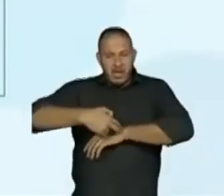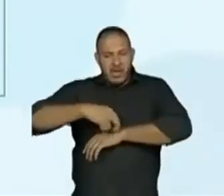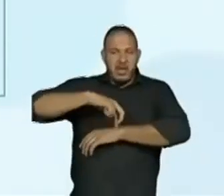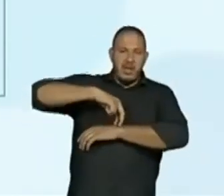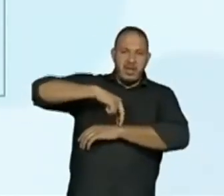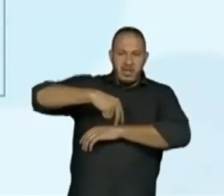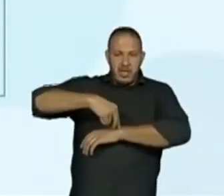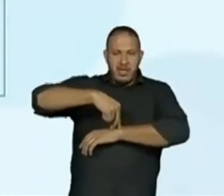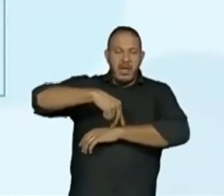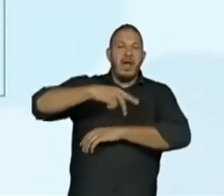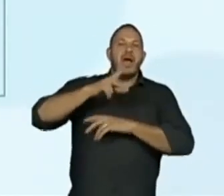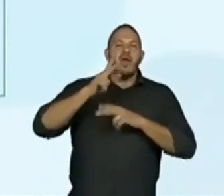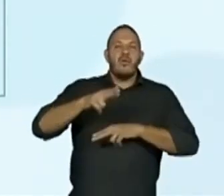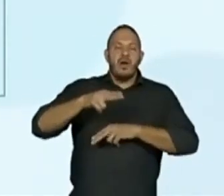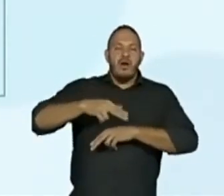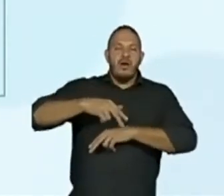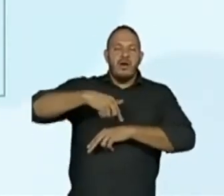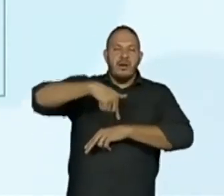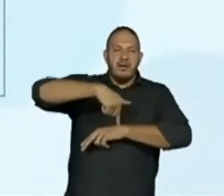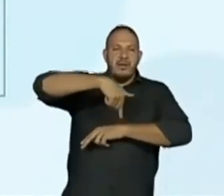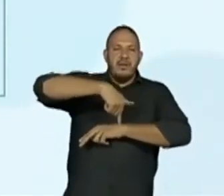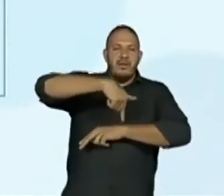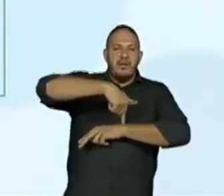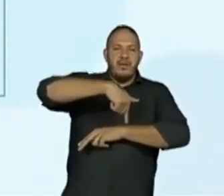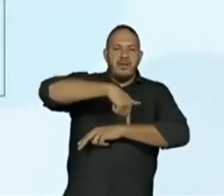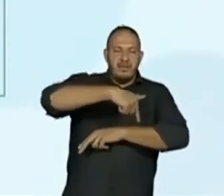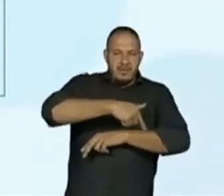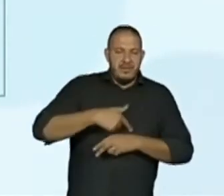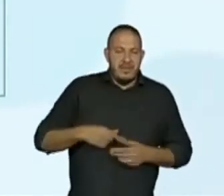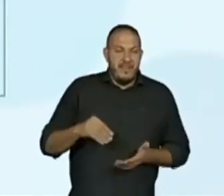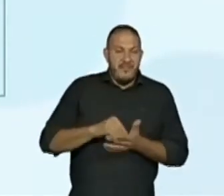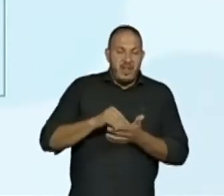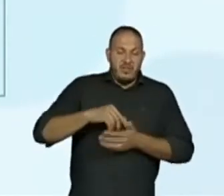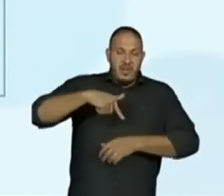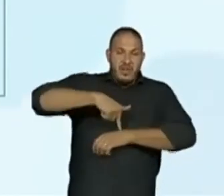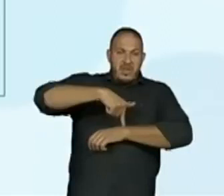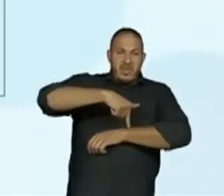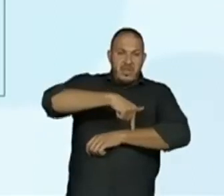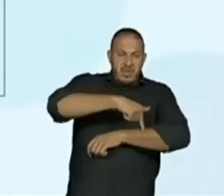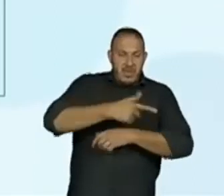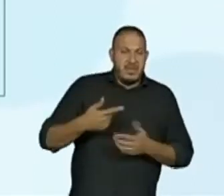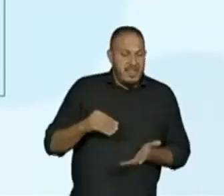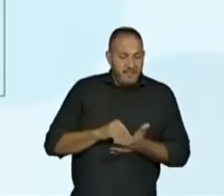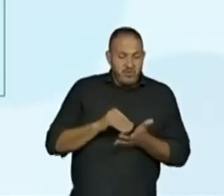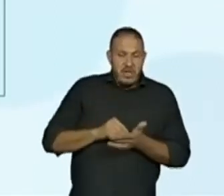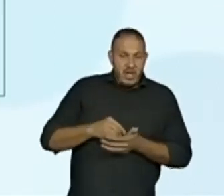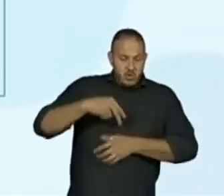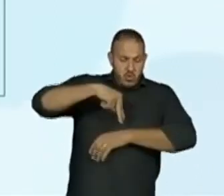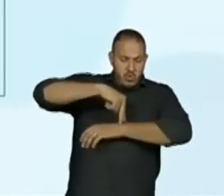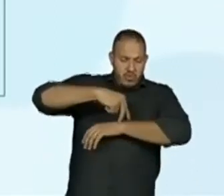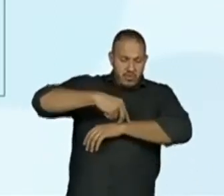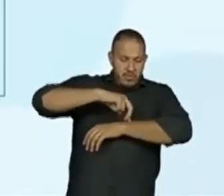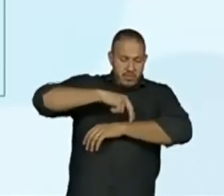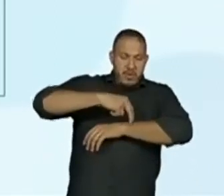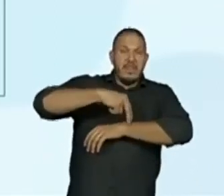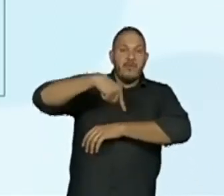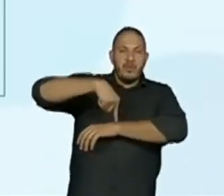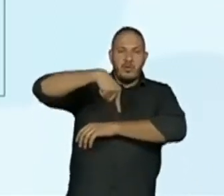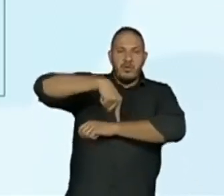O mocho eu coloquei espécie de pássaro e o coxo falta de uma perna ou um pé.